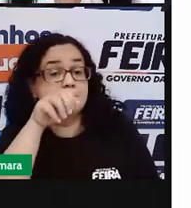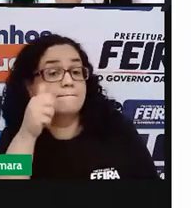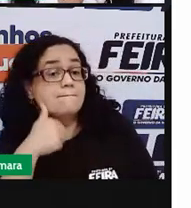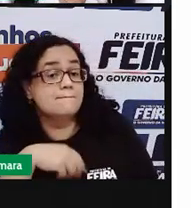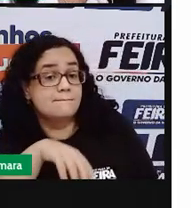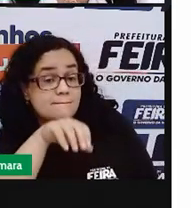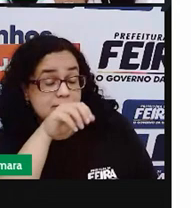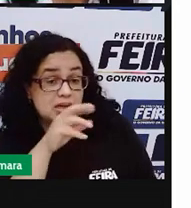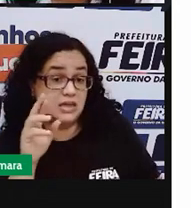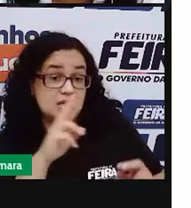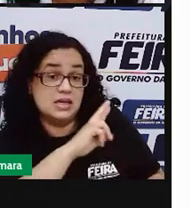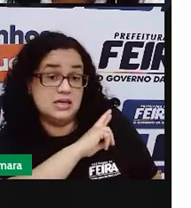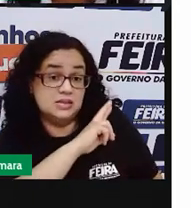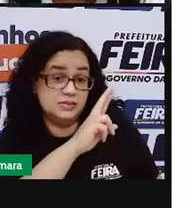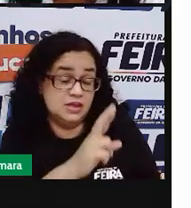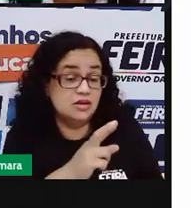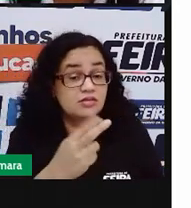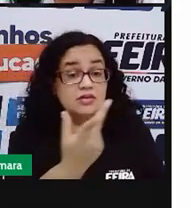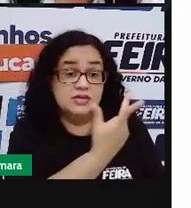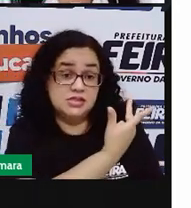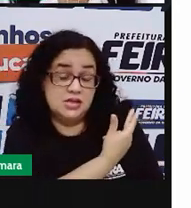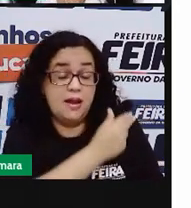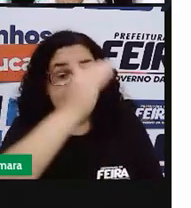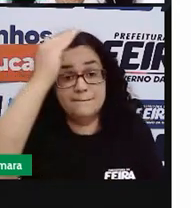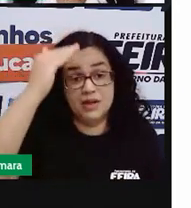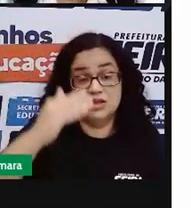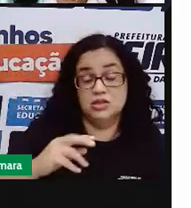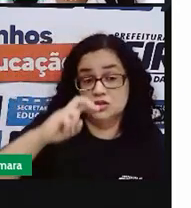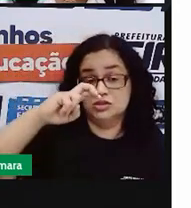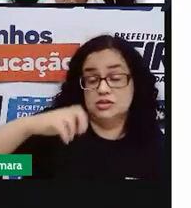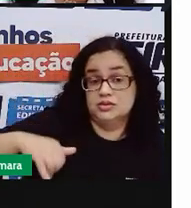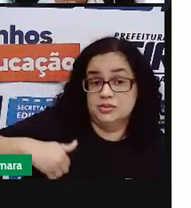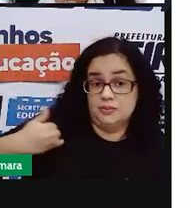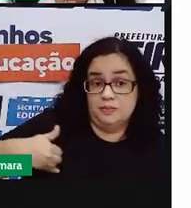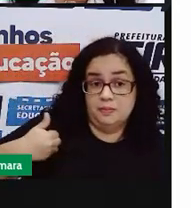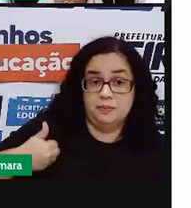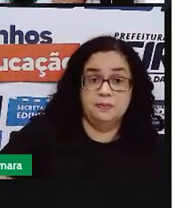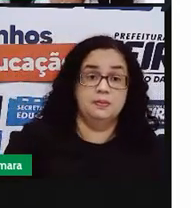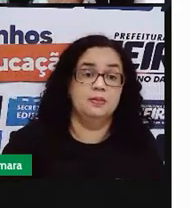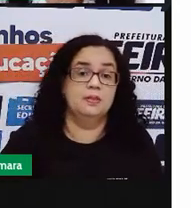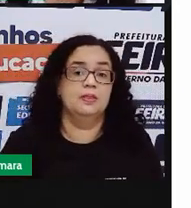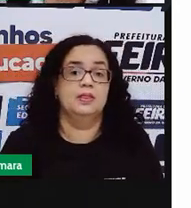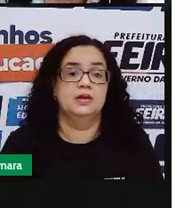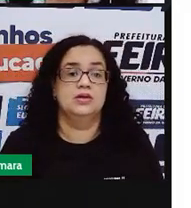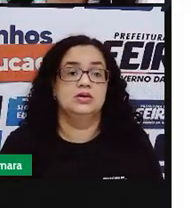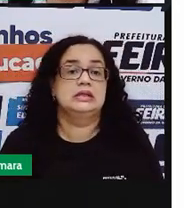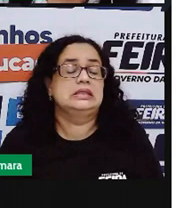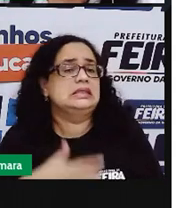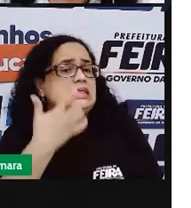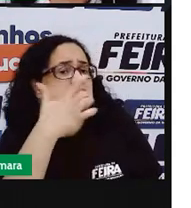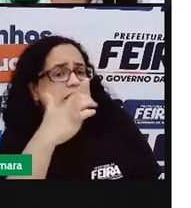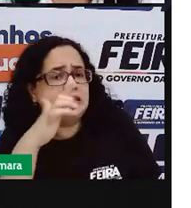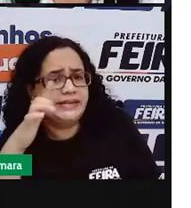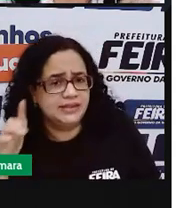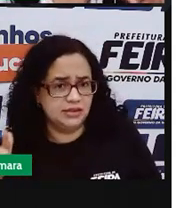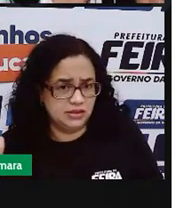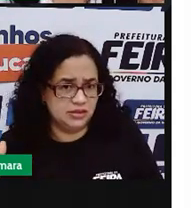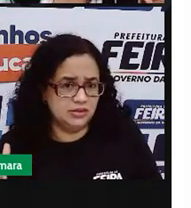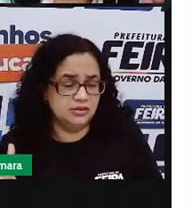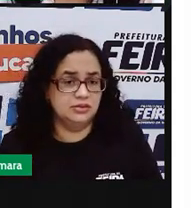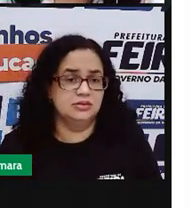vacinarem crianças menores de 5 anos contra paralisia infantil. Se não tivesse